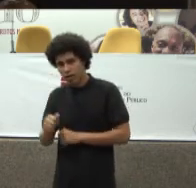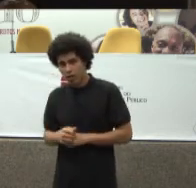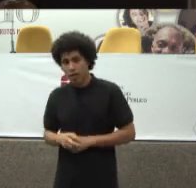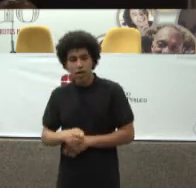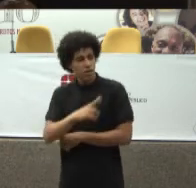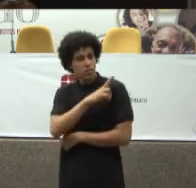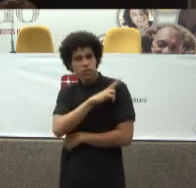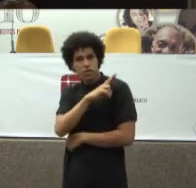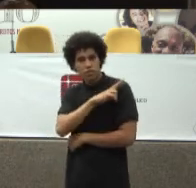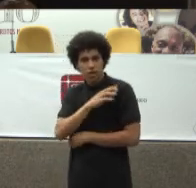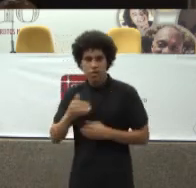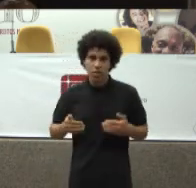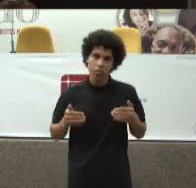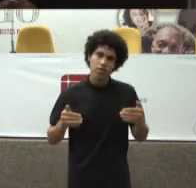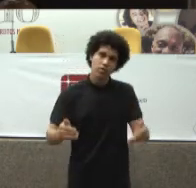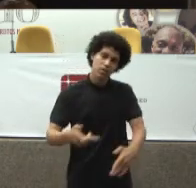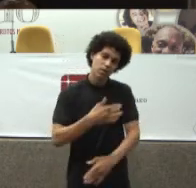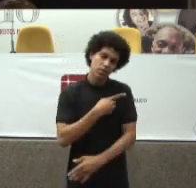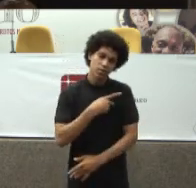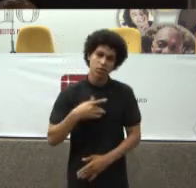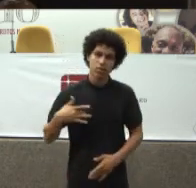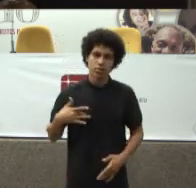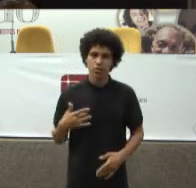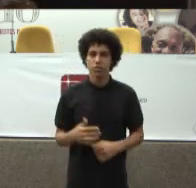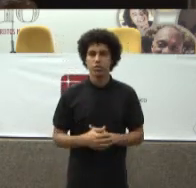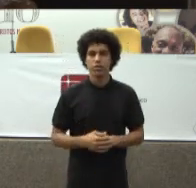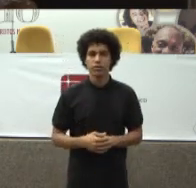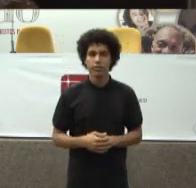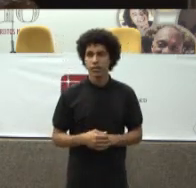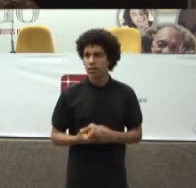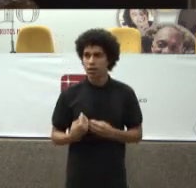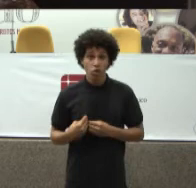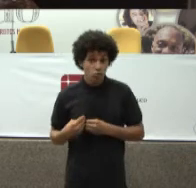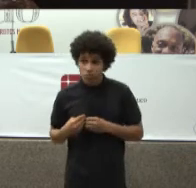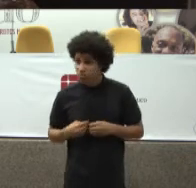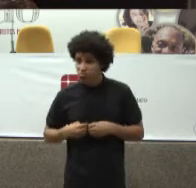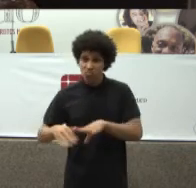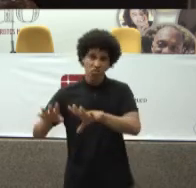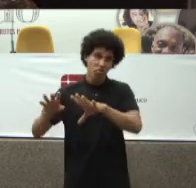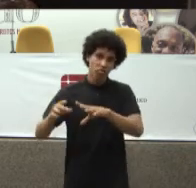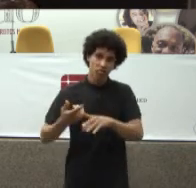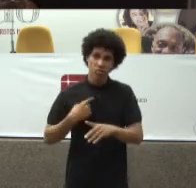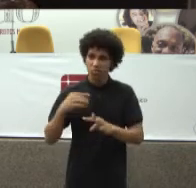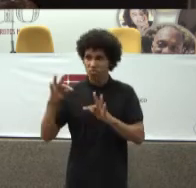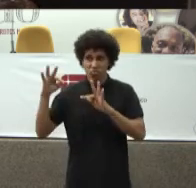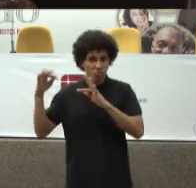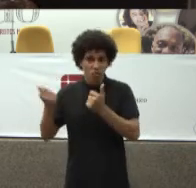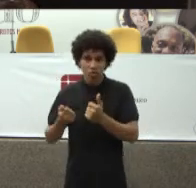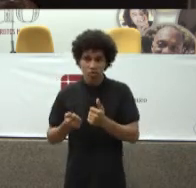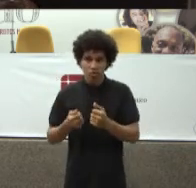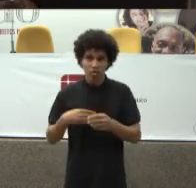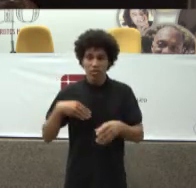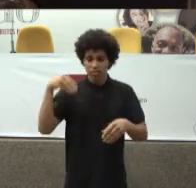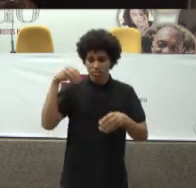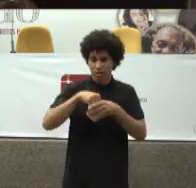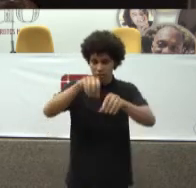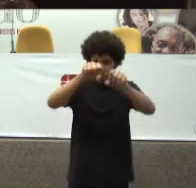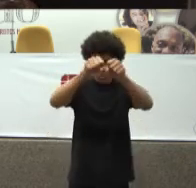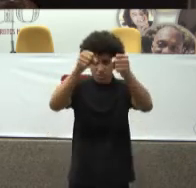Ministério Da Saúde E jogam Inteiramente Essa responsabilidade Em um sistema Que é